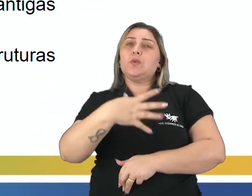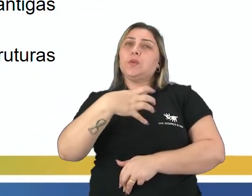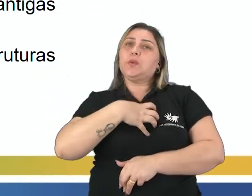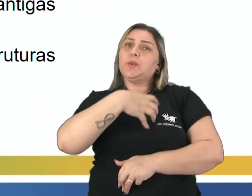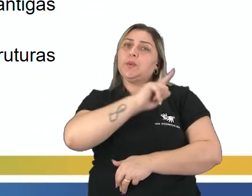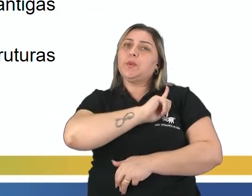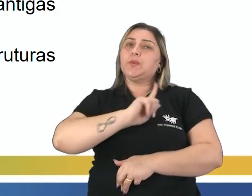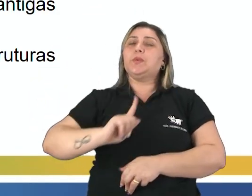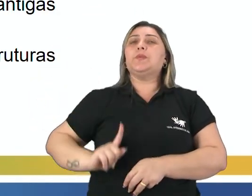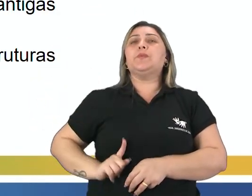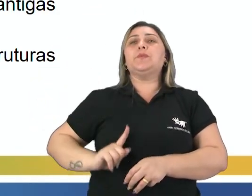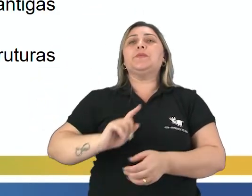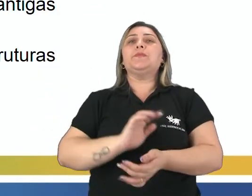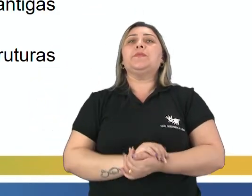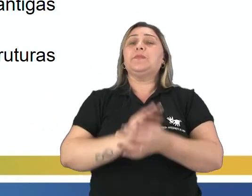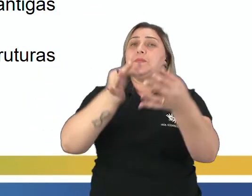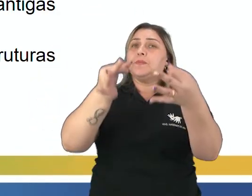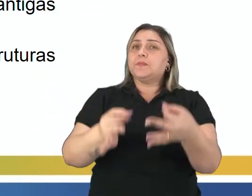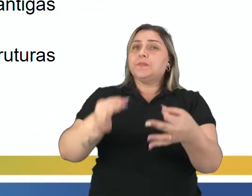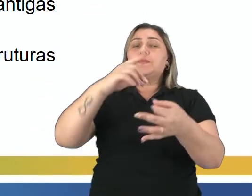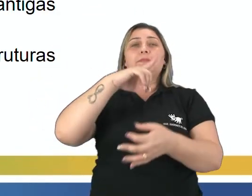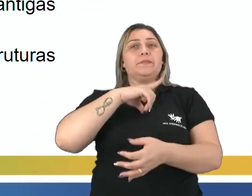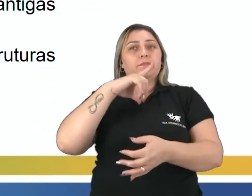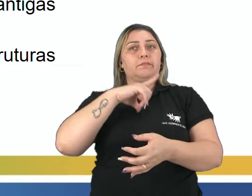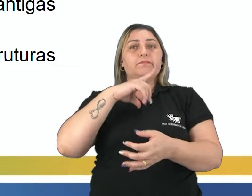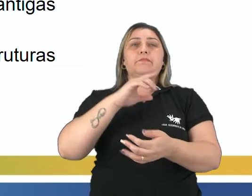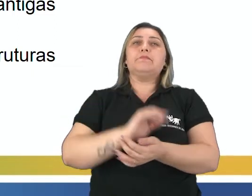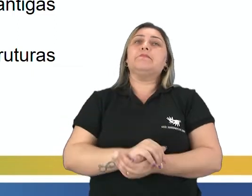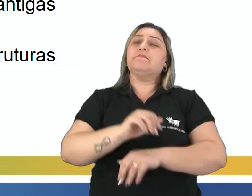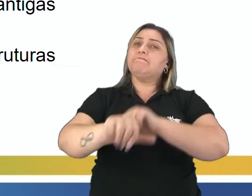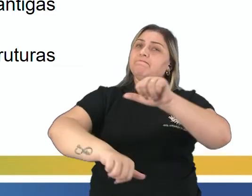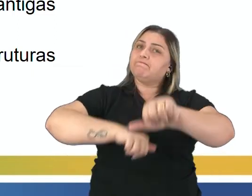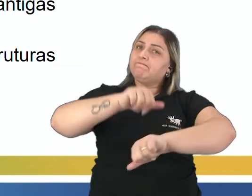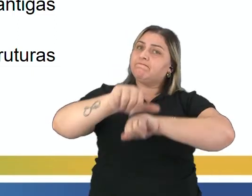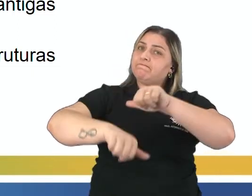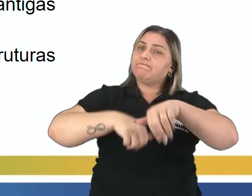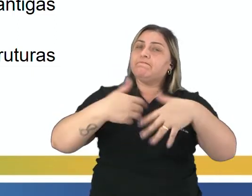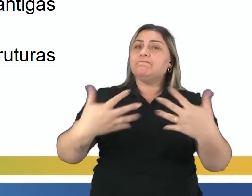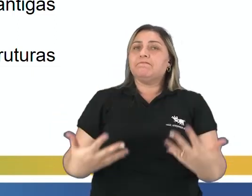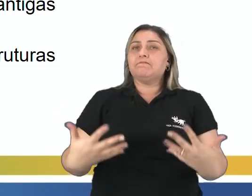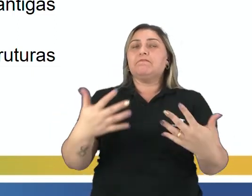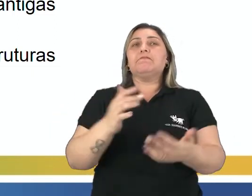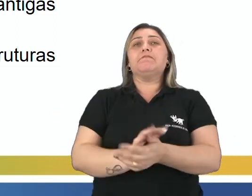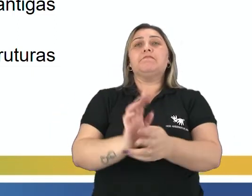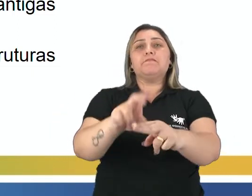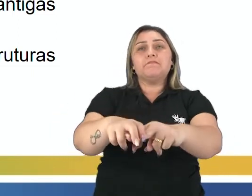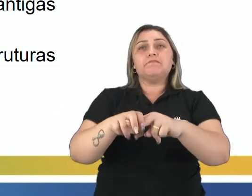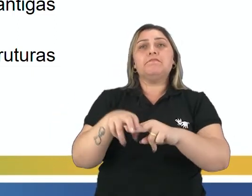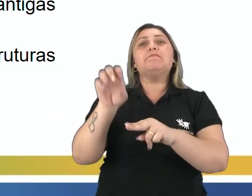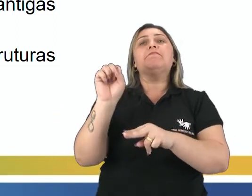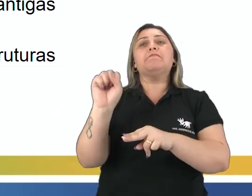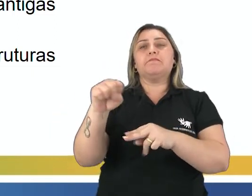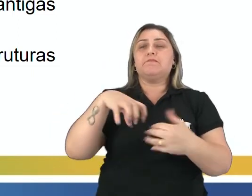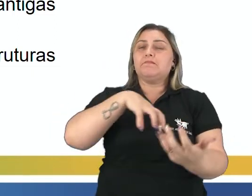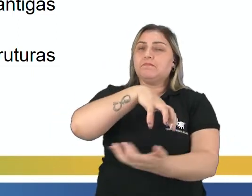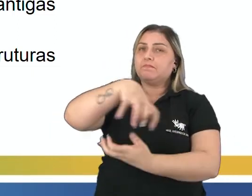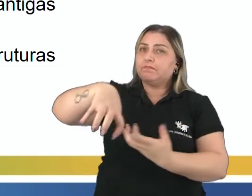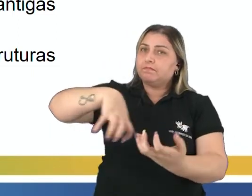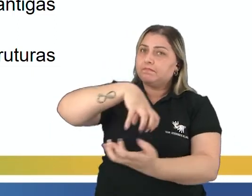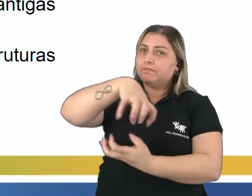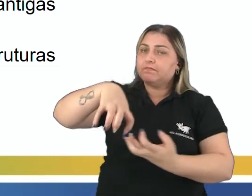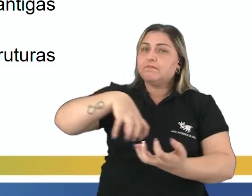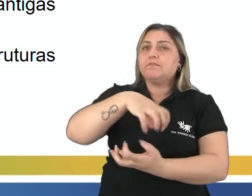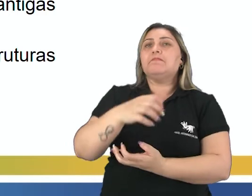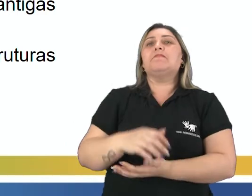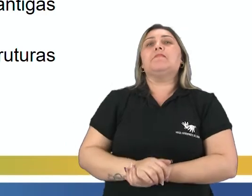como nova forma de governo, certo? Então, teve essa transformação radical, por isso ela é, sim, uma revolução e uma